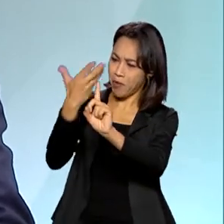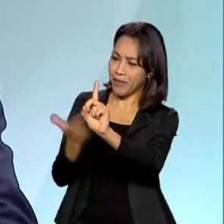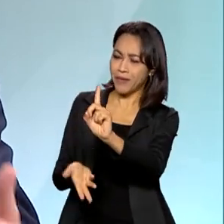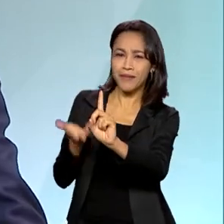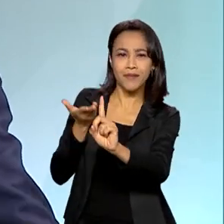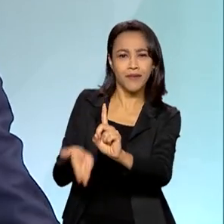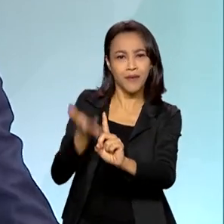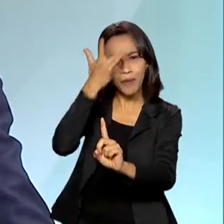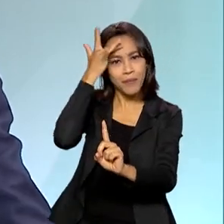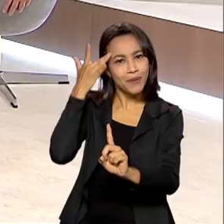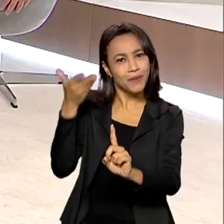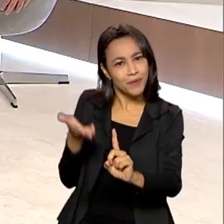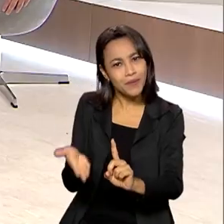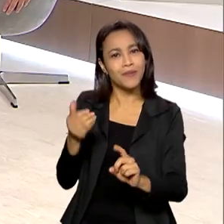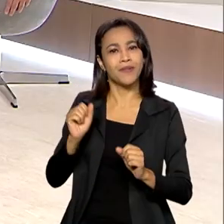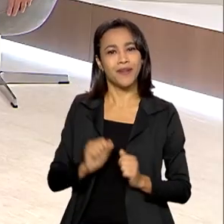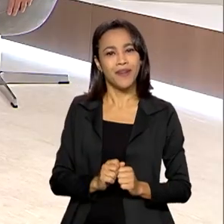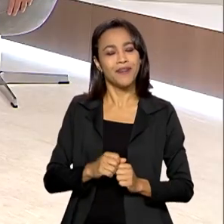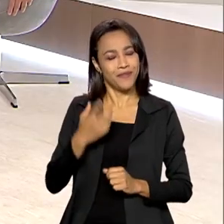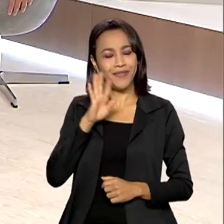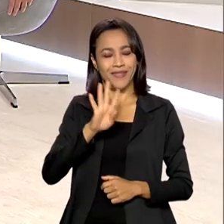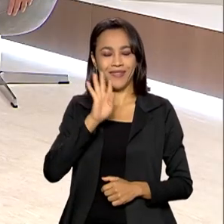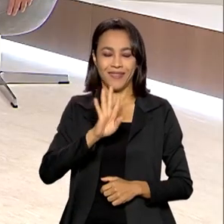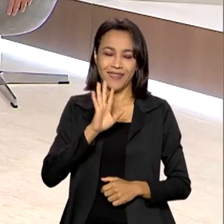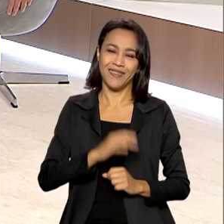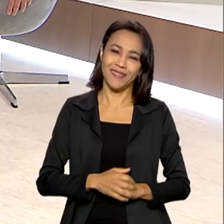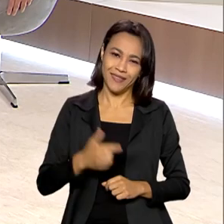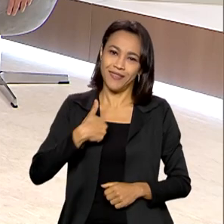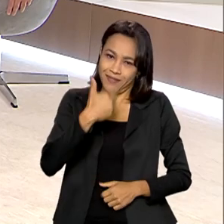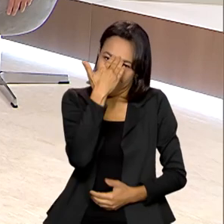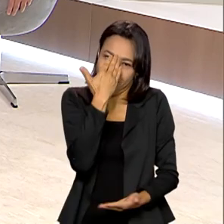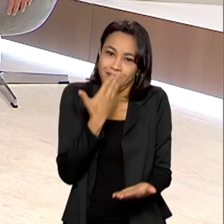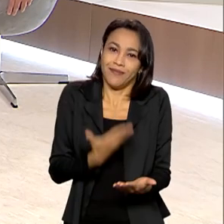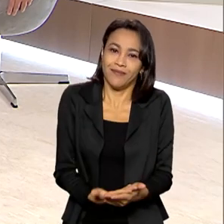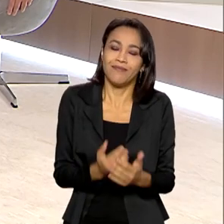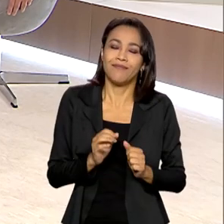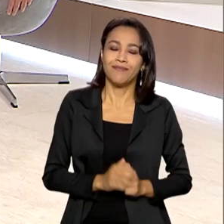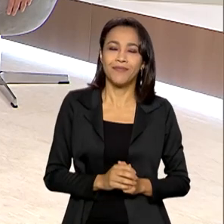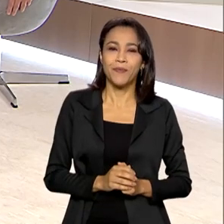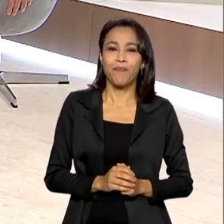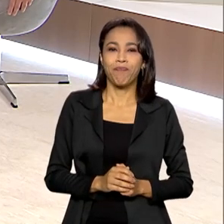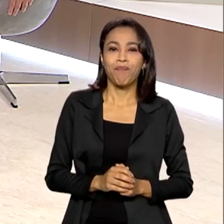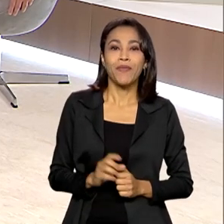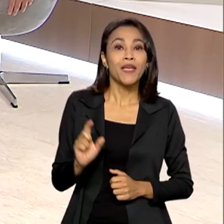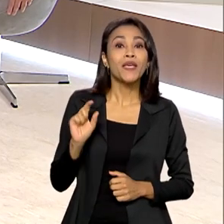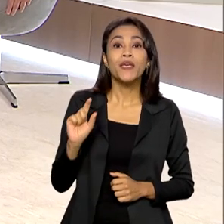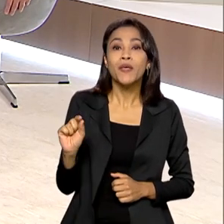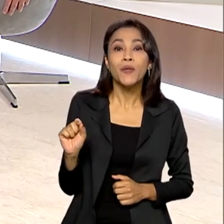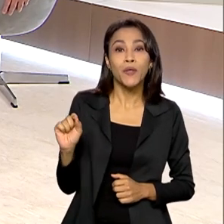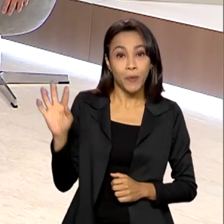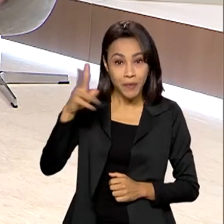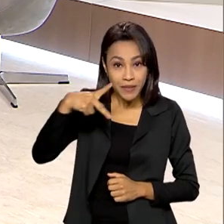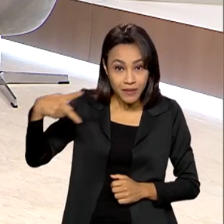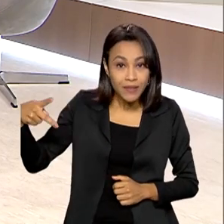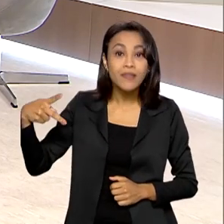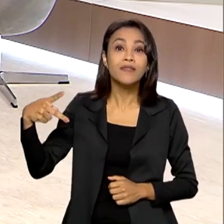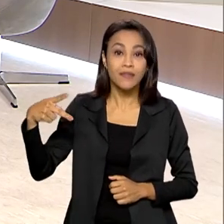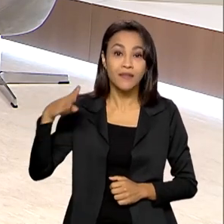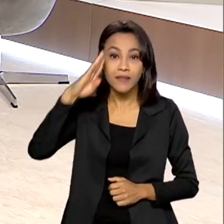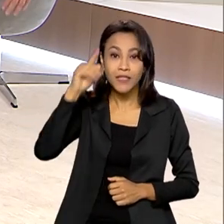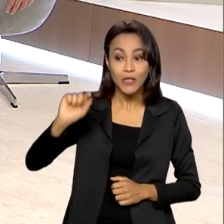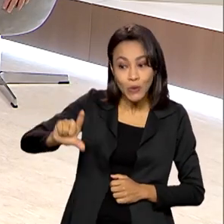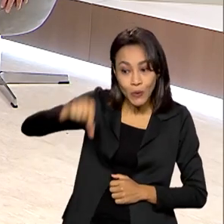casa como presidente do Banco do Brasil. Foi bacana demais. Eu acredito que o presidente, ao escolher um funcionário, ele,